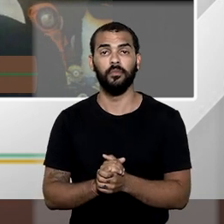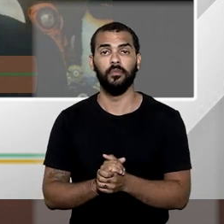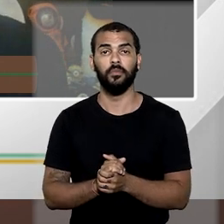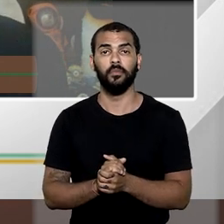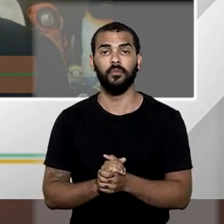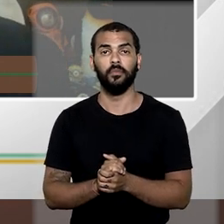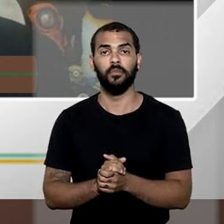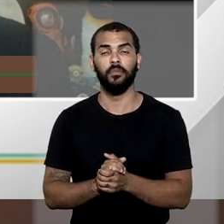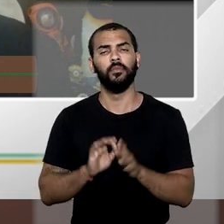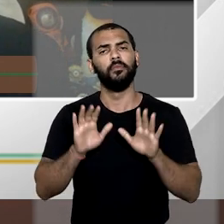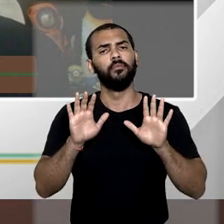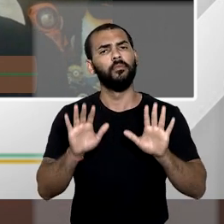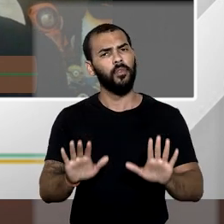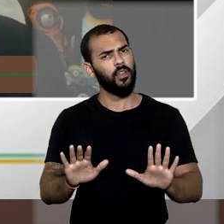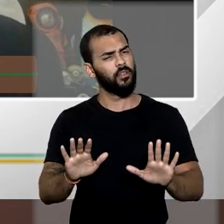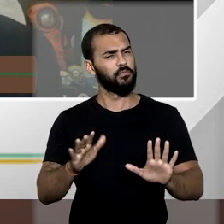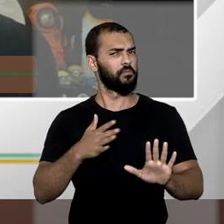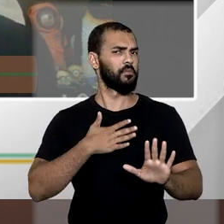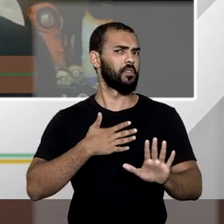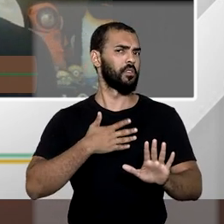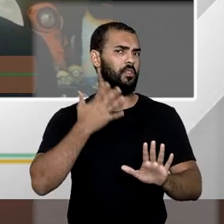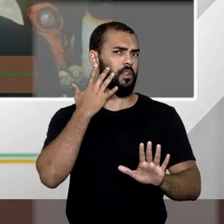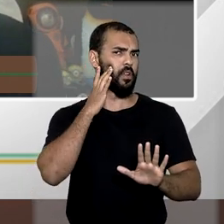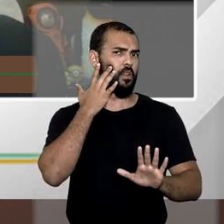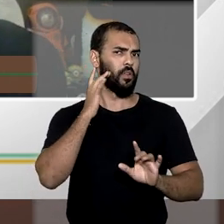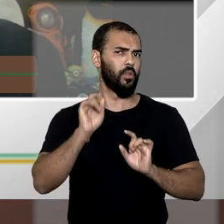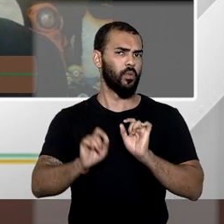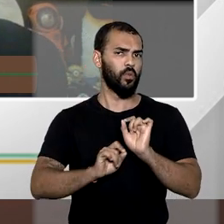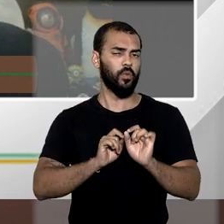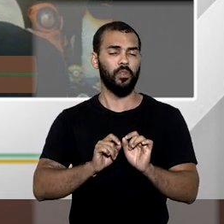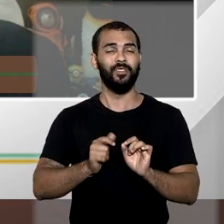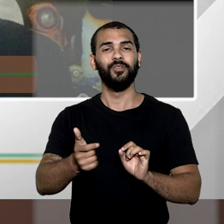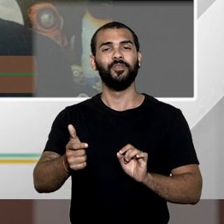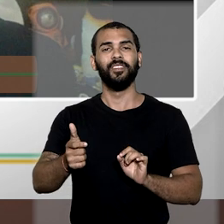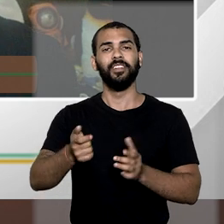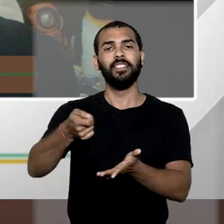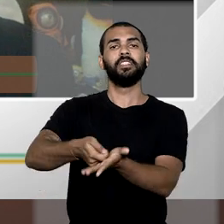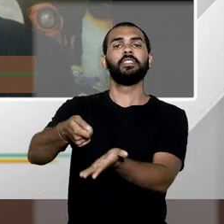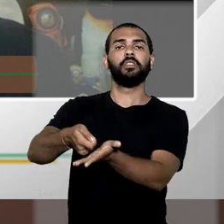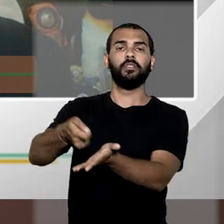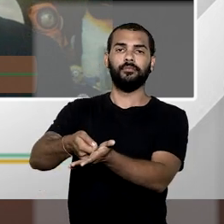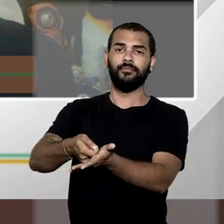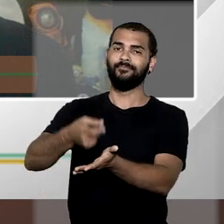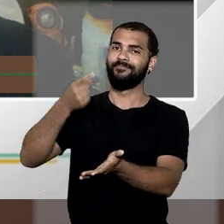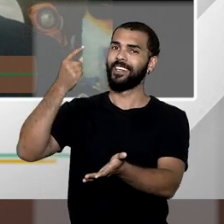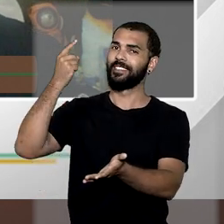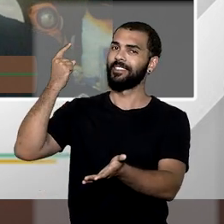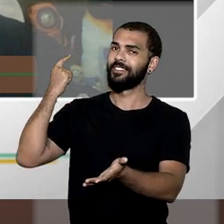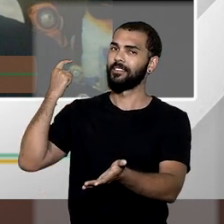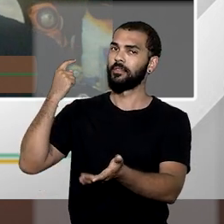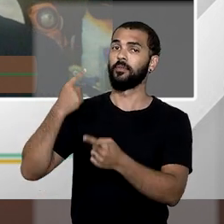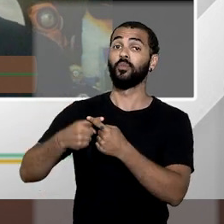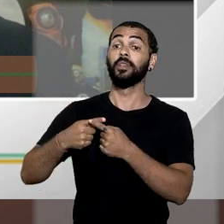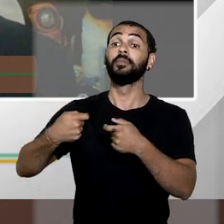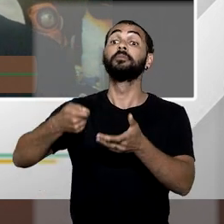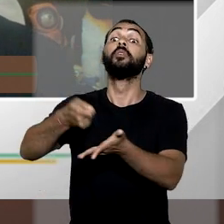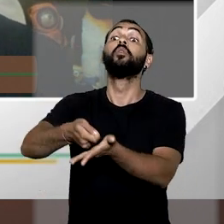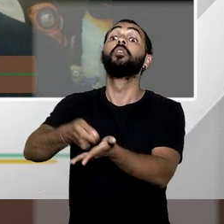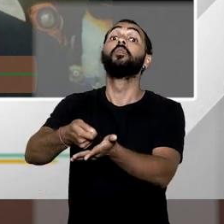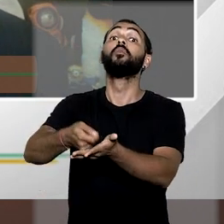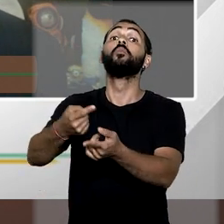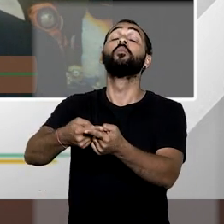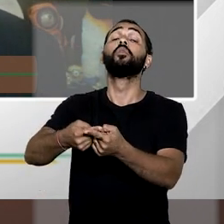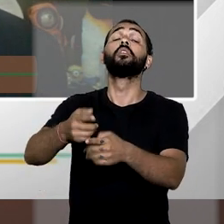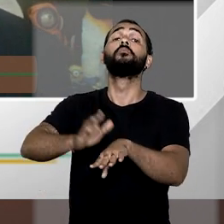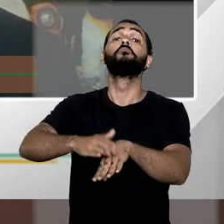resquício de um tempo em que não se exigia, como deve se exigir presentemente do Estado, a motivação para